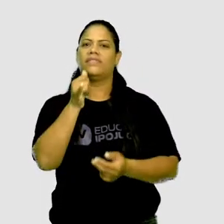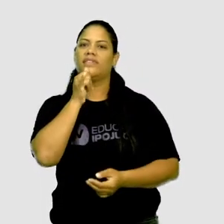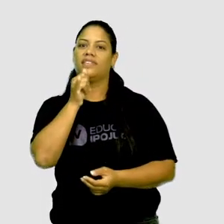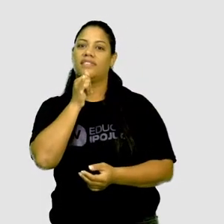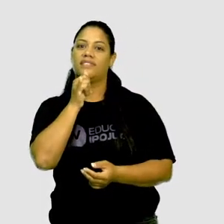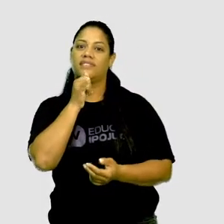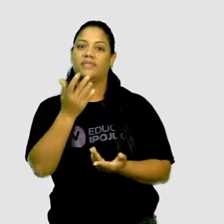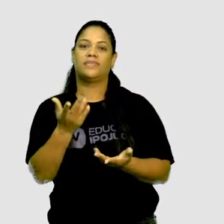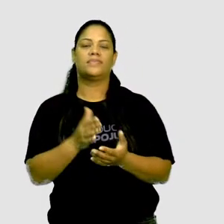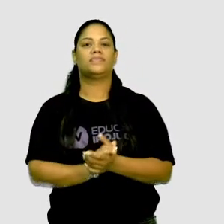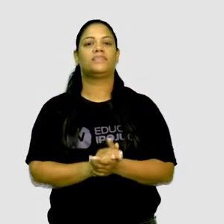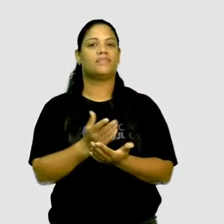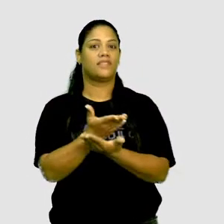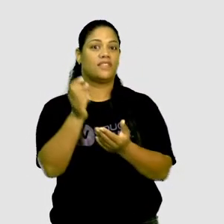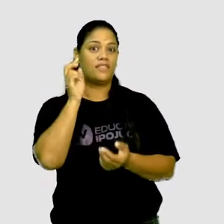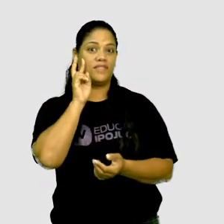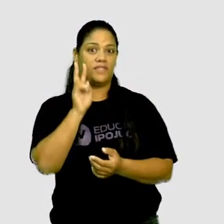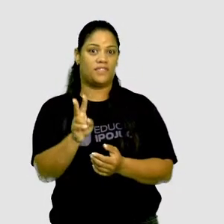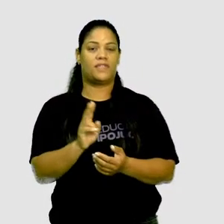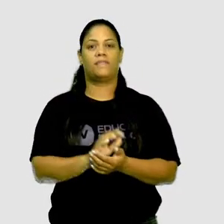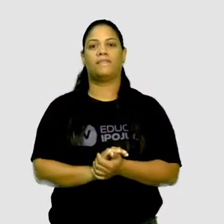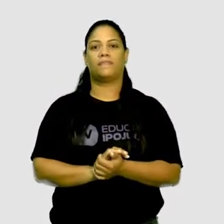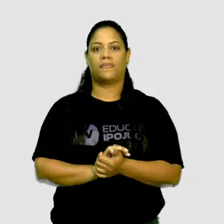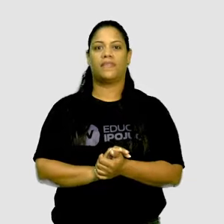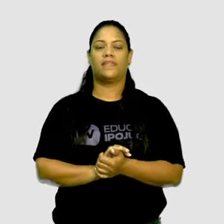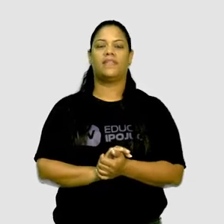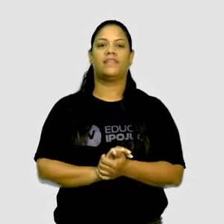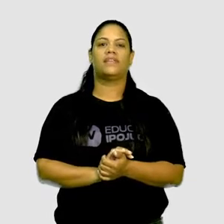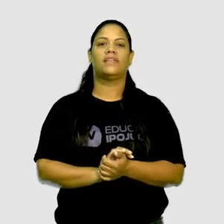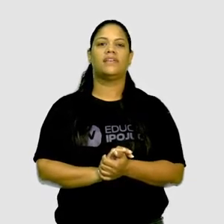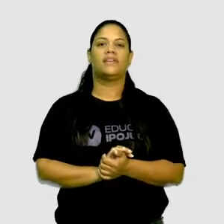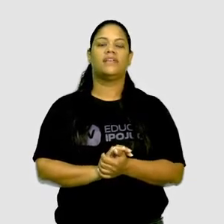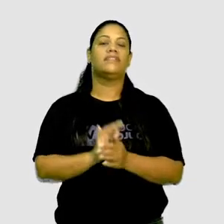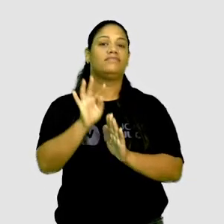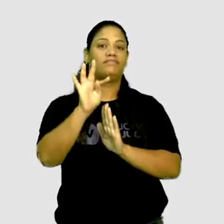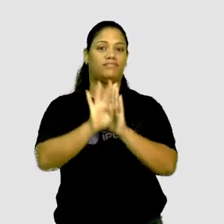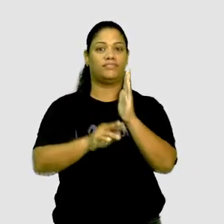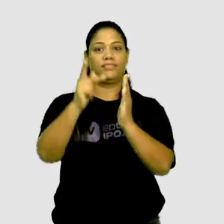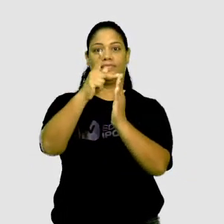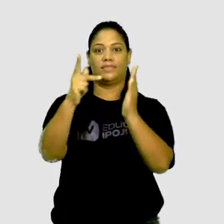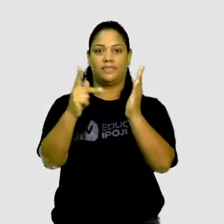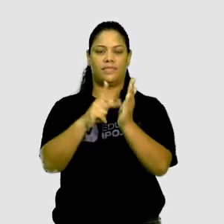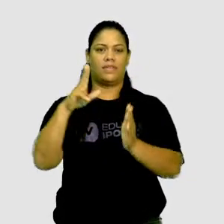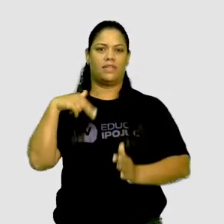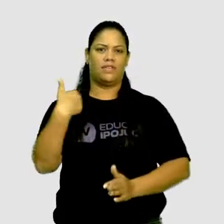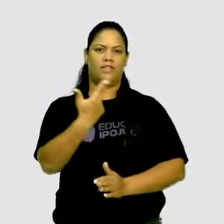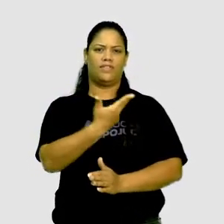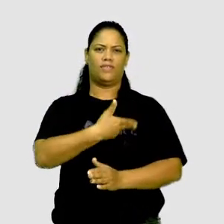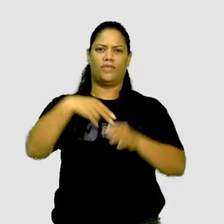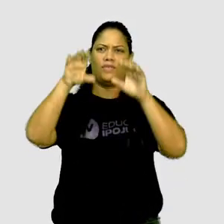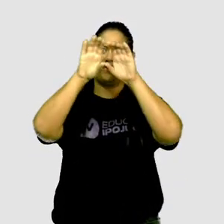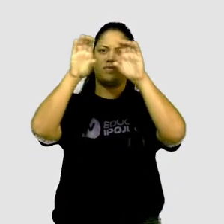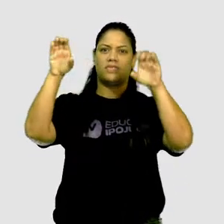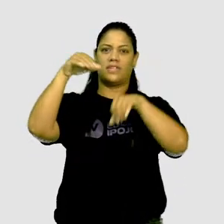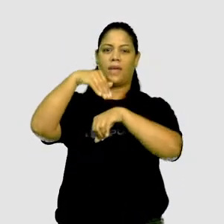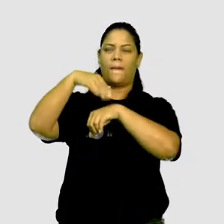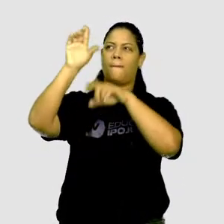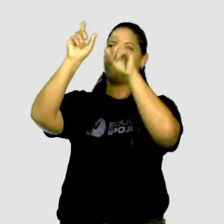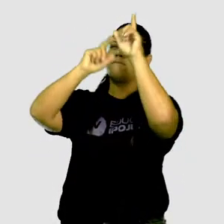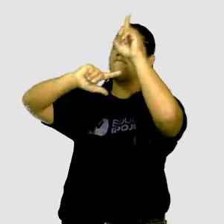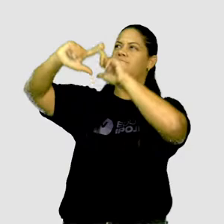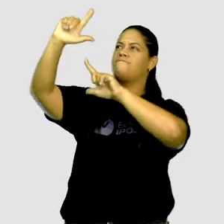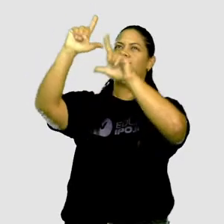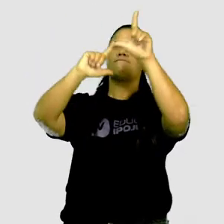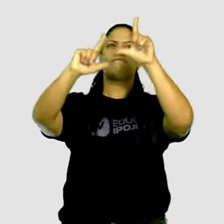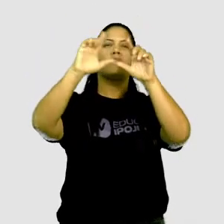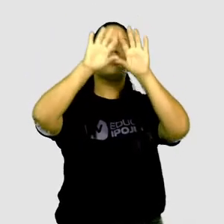exemplo, vocês vão ver aqui, no trecho do poema Canção do Exílio. Nosso céu tem mais estrelas, nossas